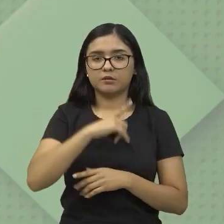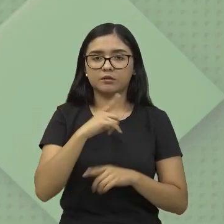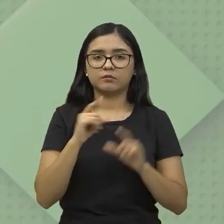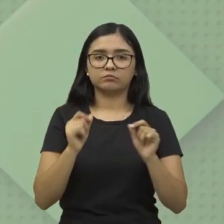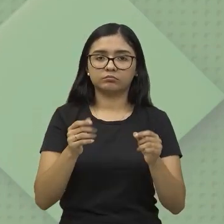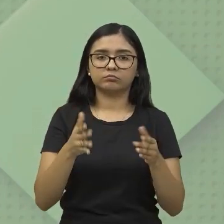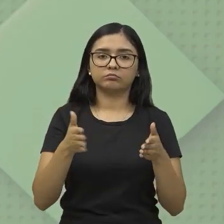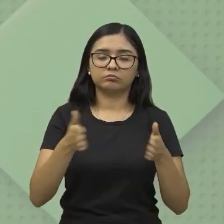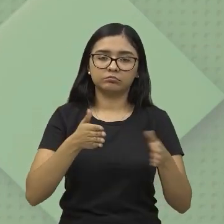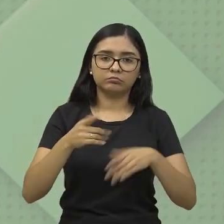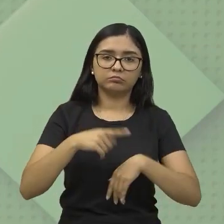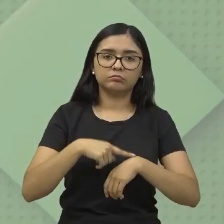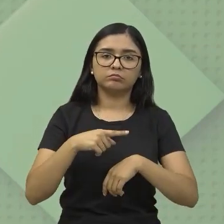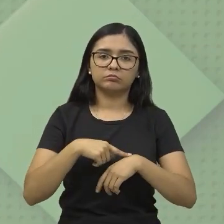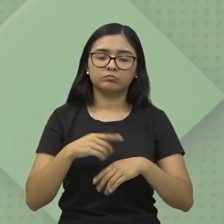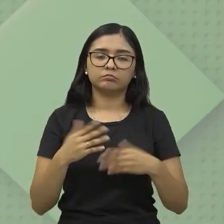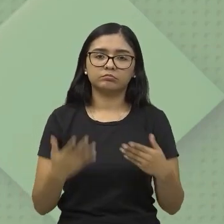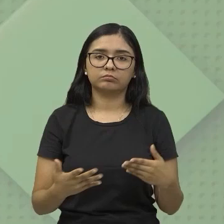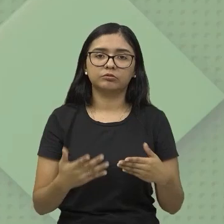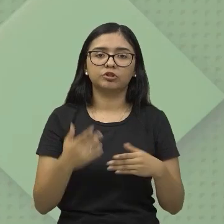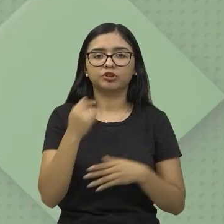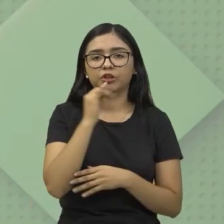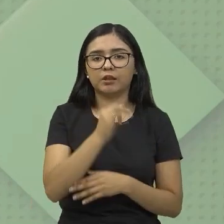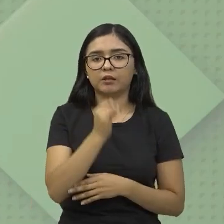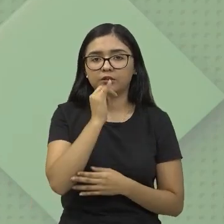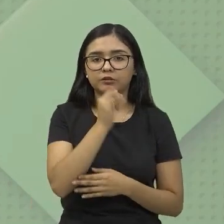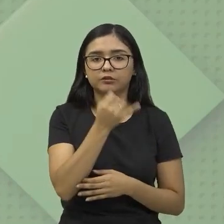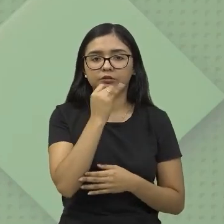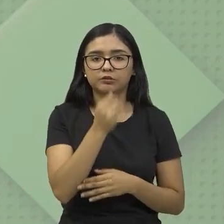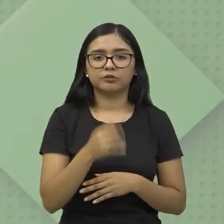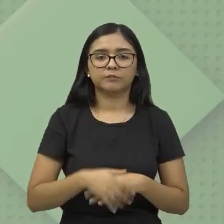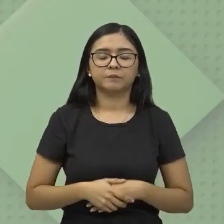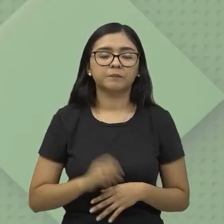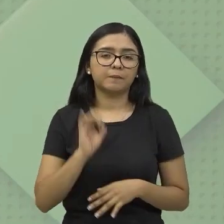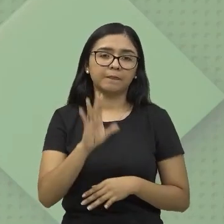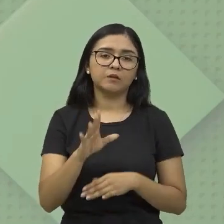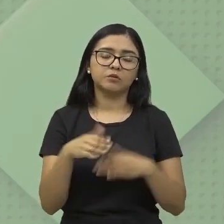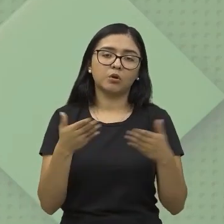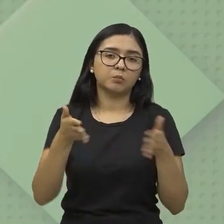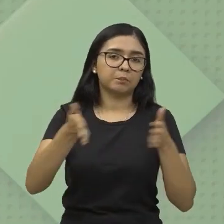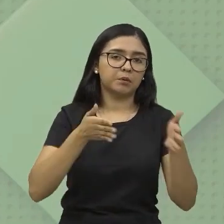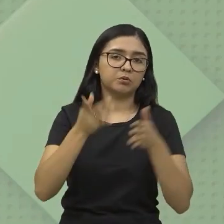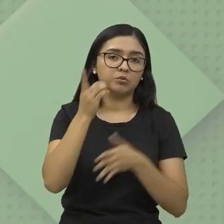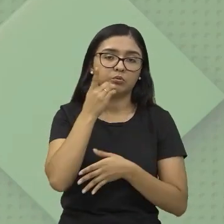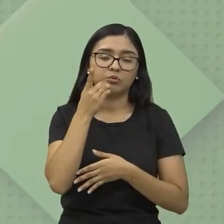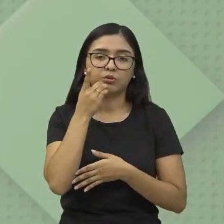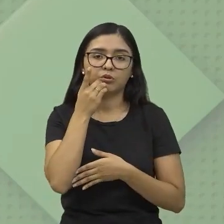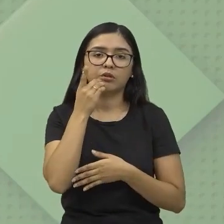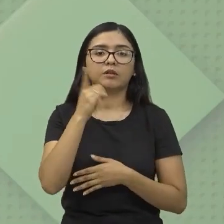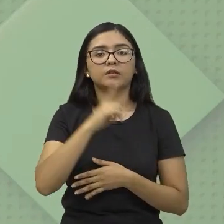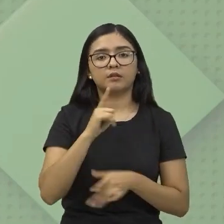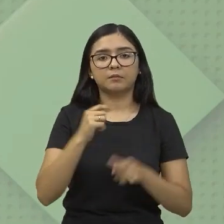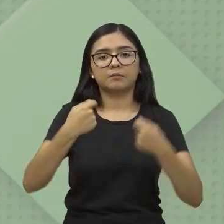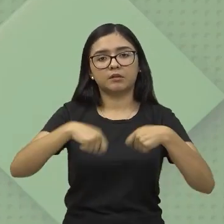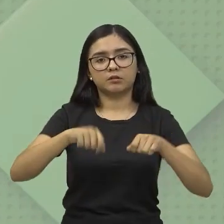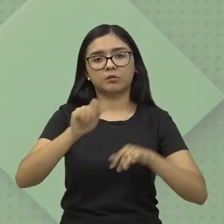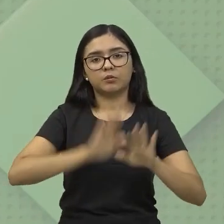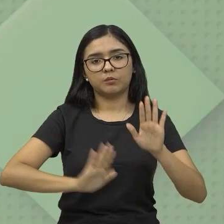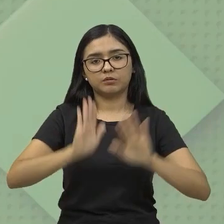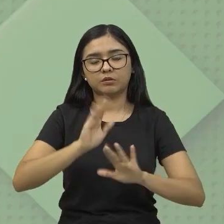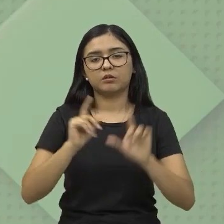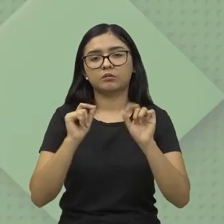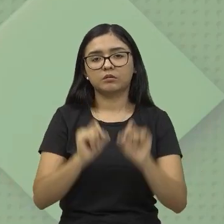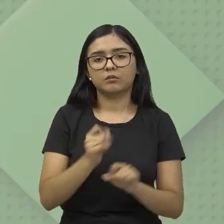tempo limitado de energia elétrica, somente durante parte do dia, né, tem que ter ali um certo cuidado até mesmo com a